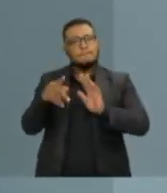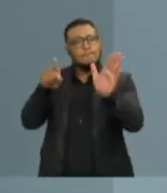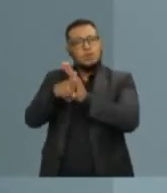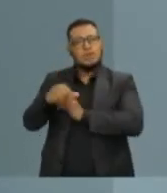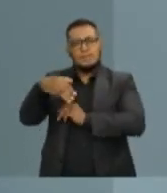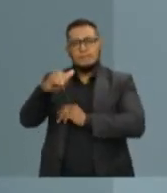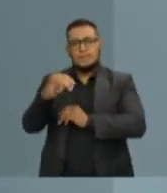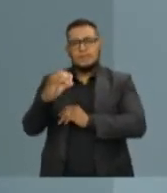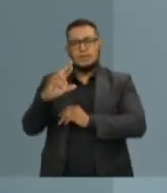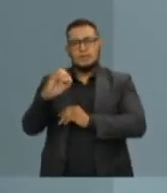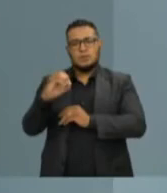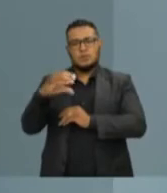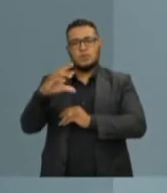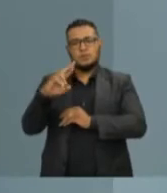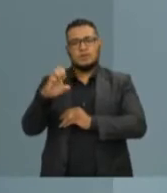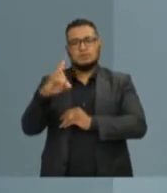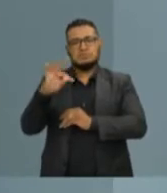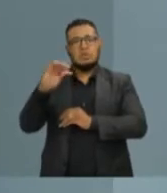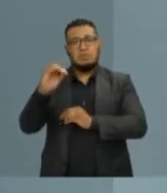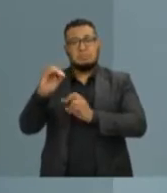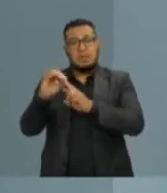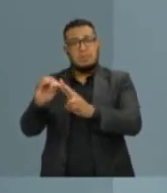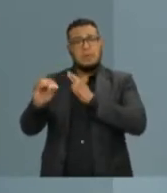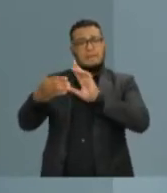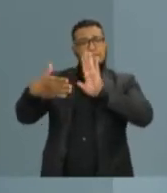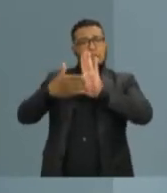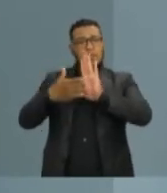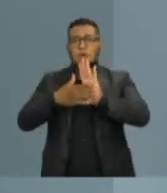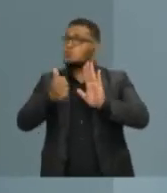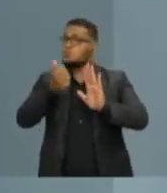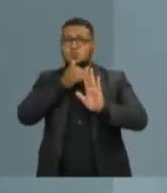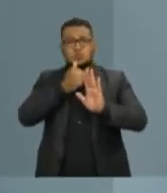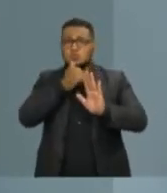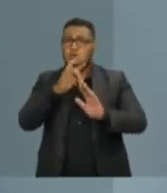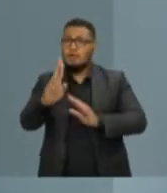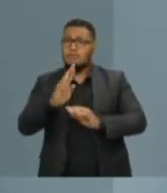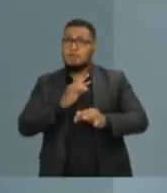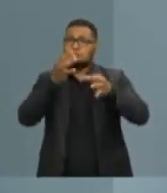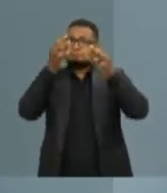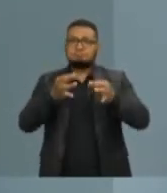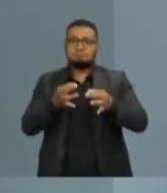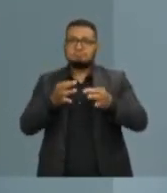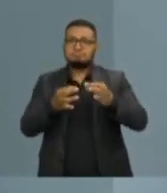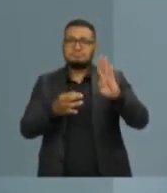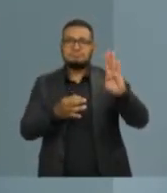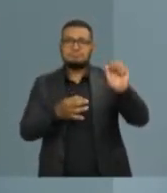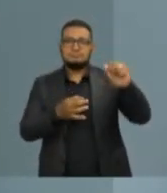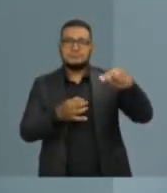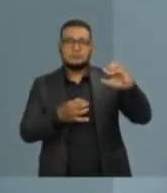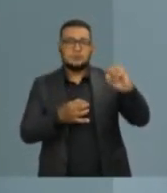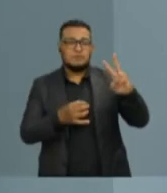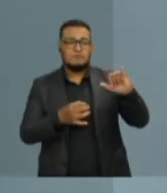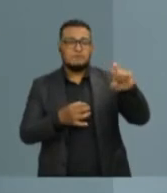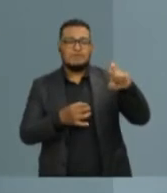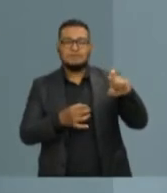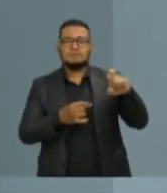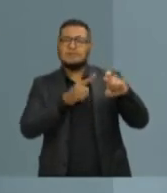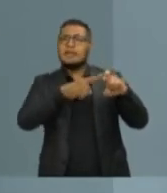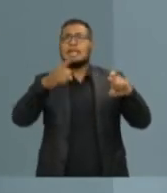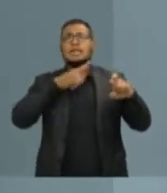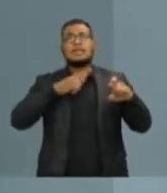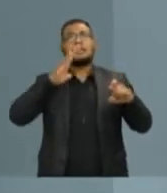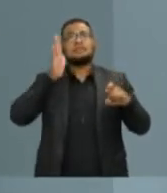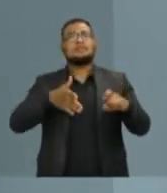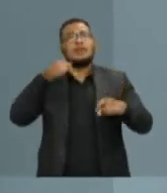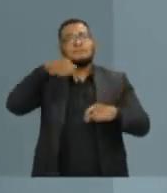existe, e o candidato não trouxe a proposta, não apresentou a resposta adequada. O Bancovix, que ele apresentou no início, já é feito em